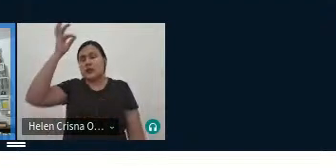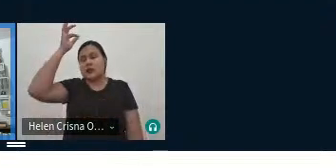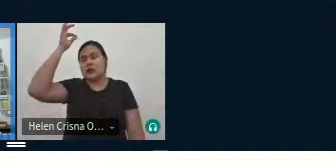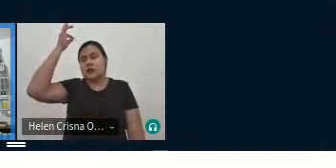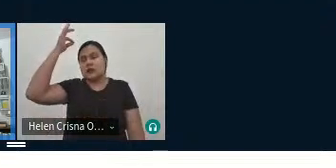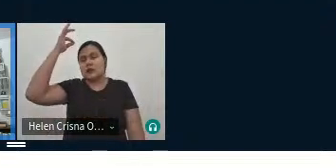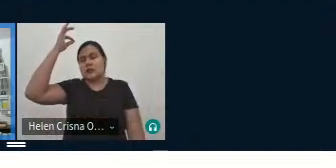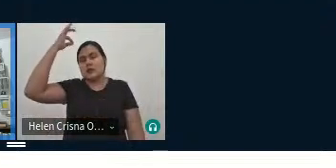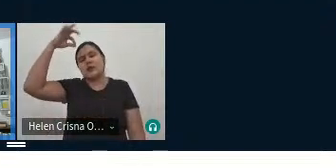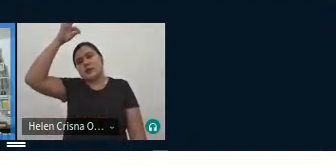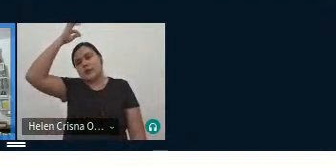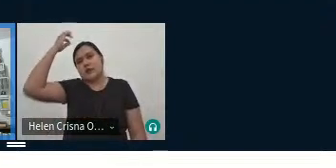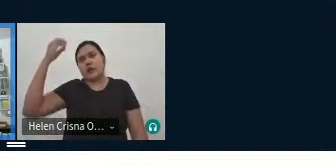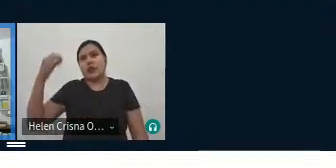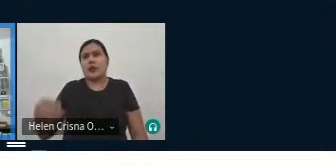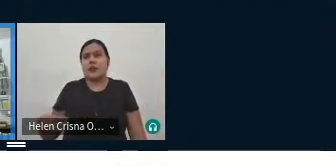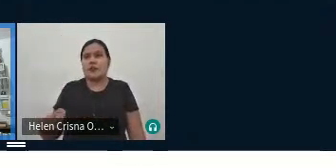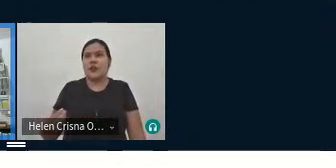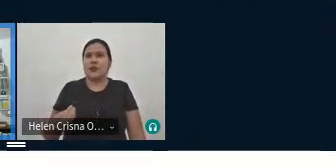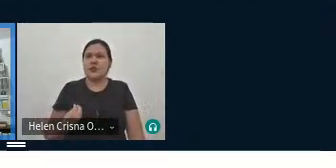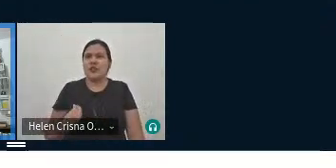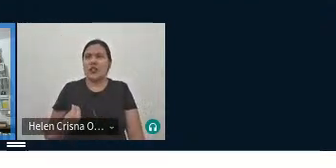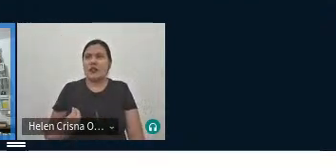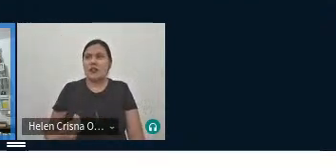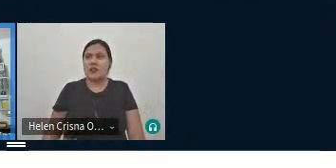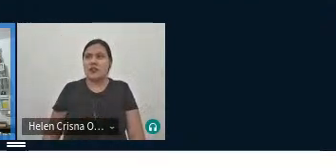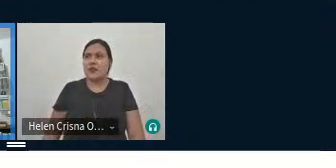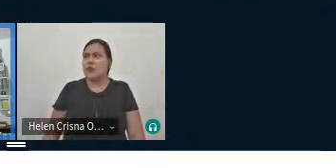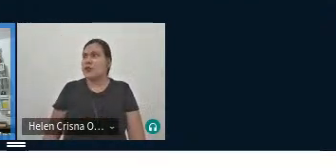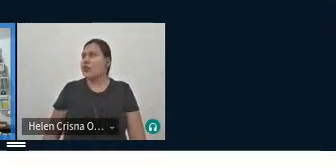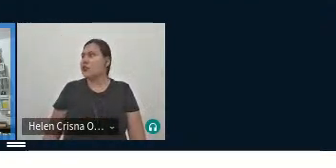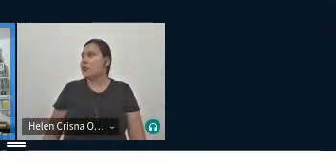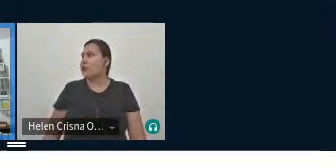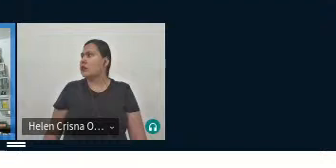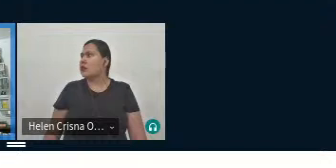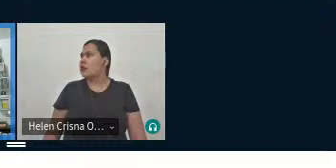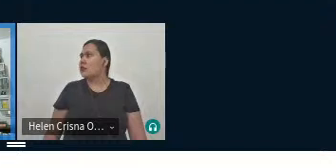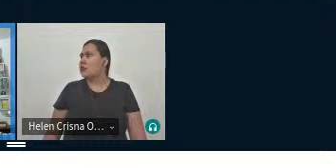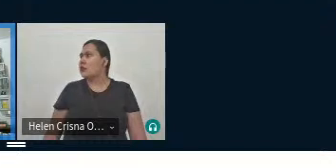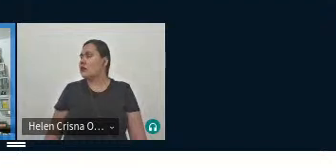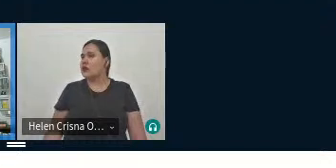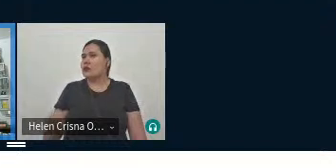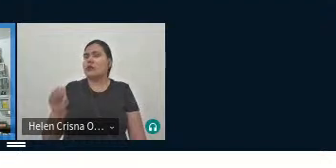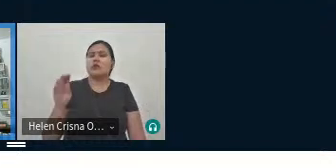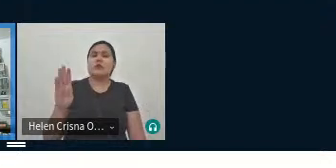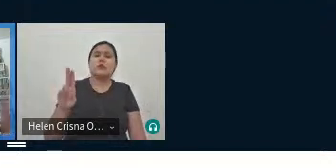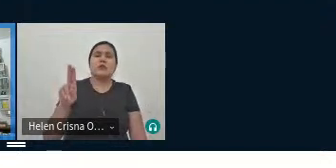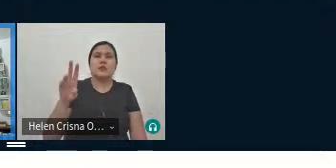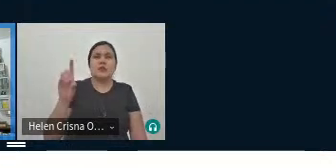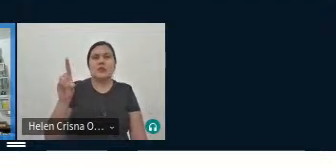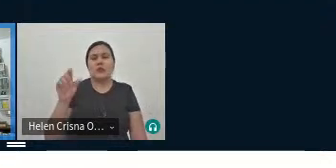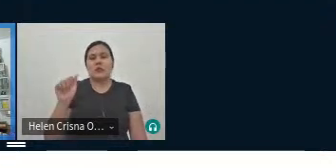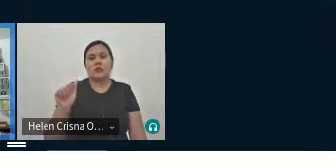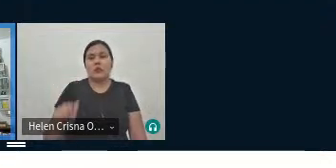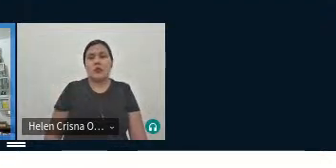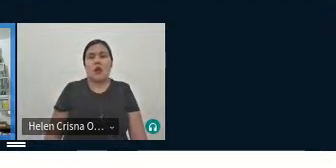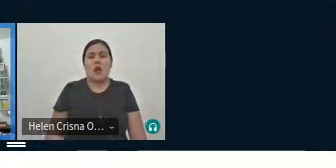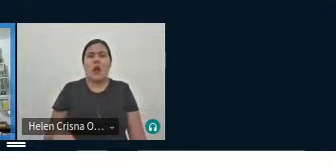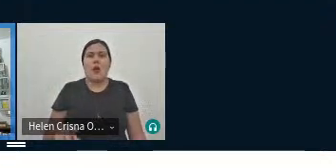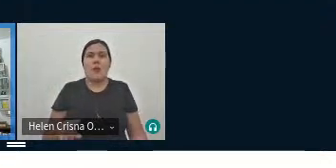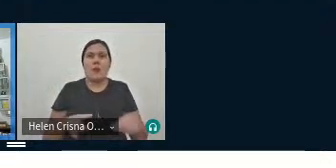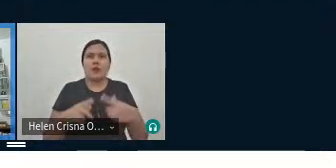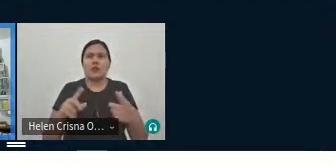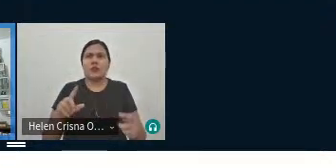mas muito no viés mais budista, mais sintoísta, então, eu perguntei, mas tem o mesmo valor,